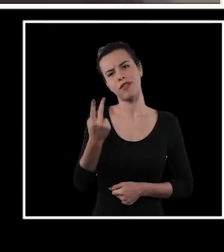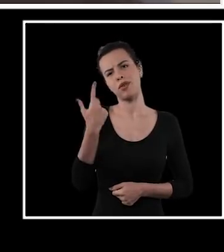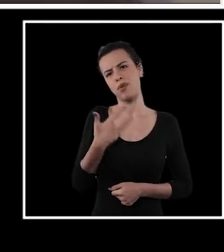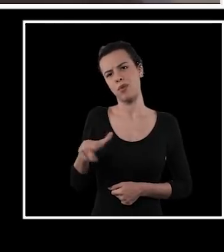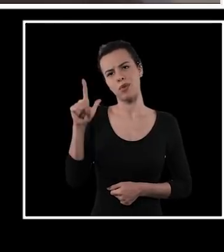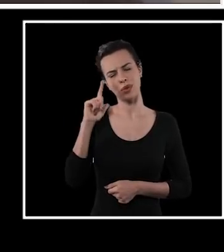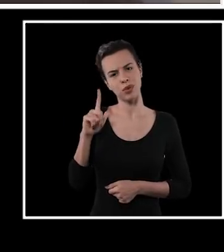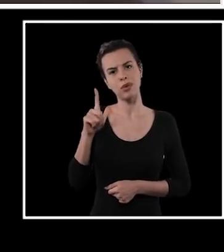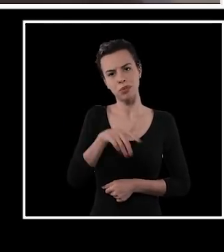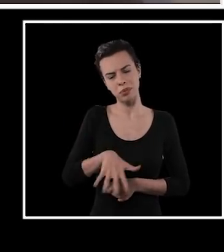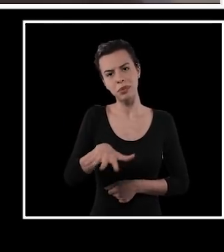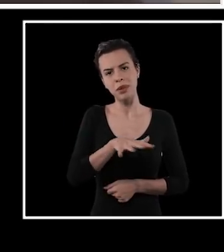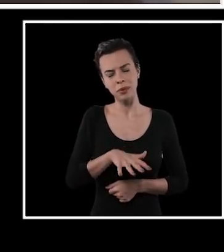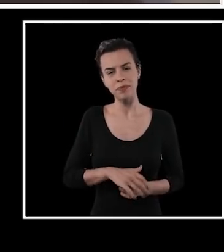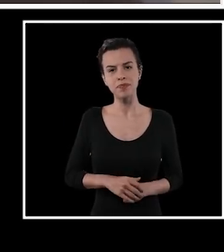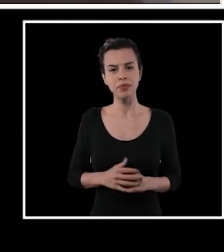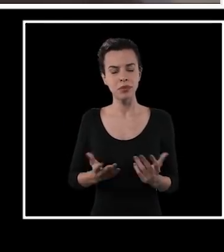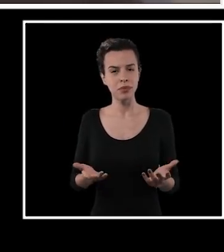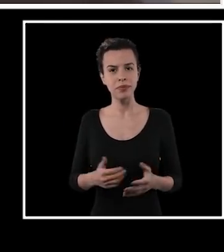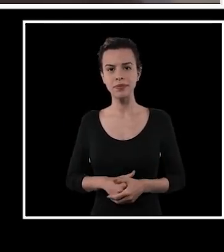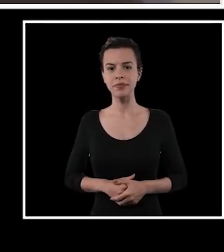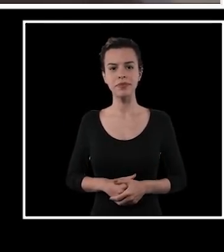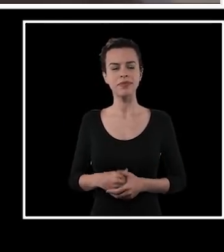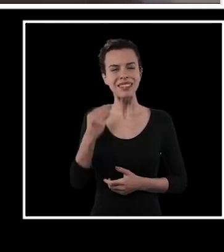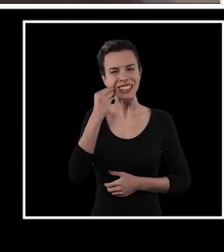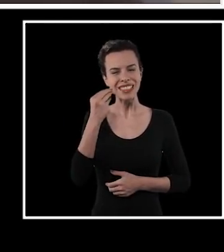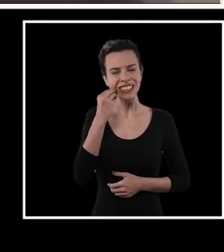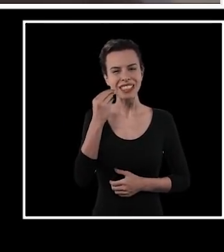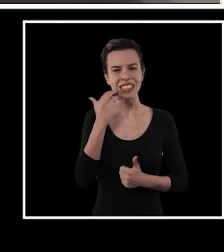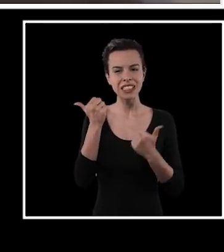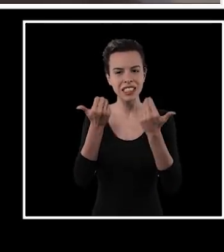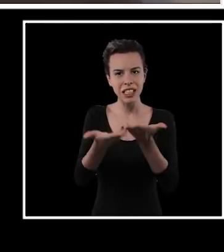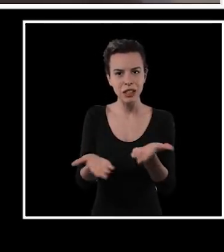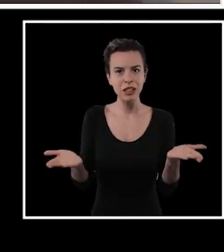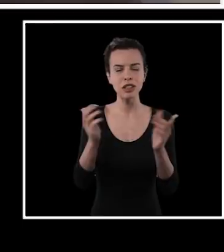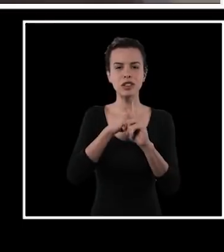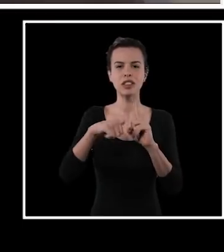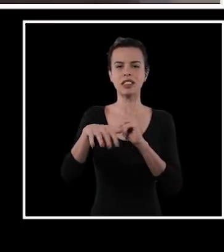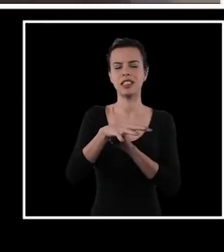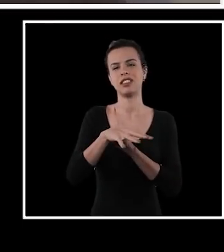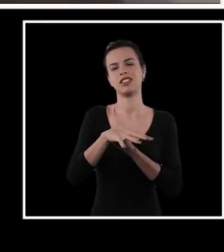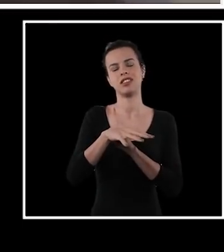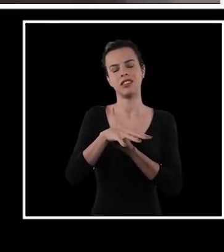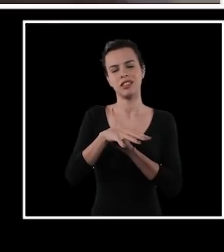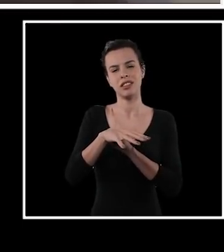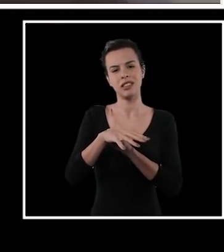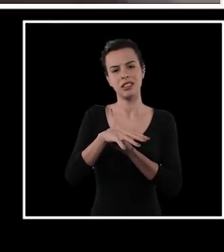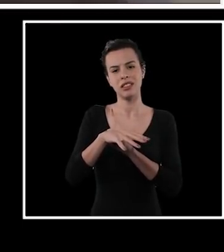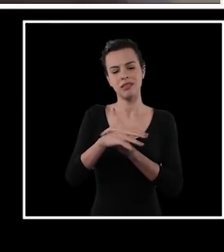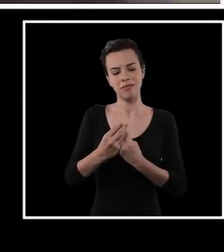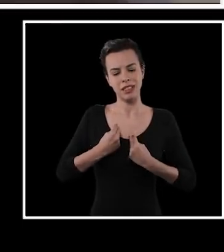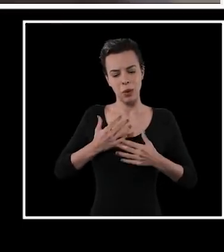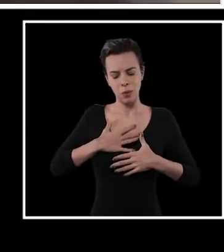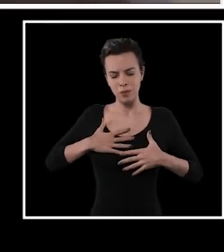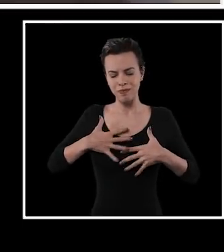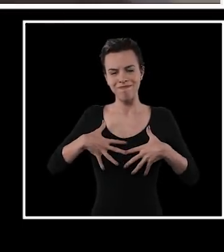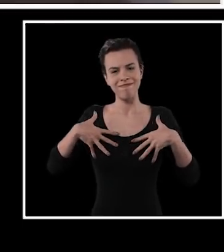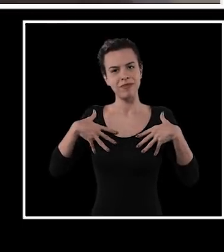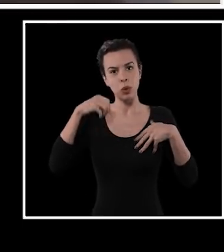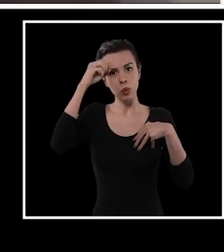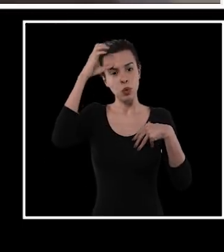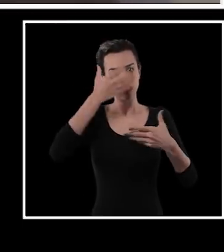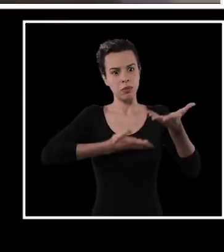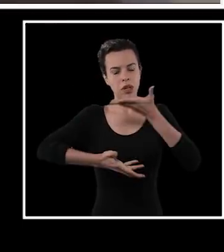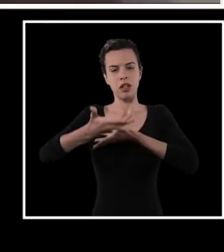valor nesse meio e tentar devolver isso para as pessoas só tem me